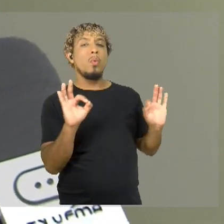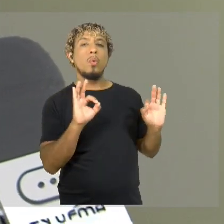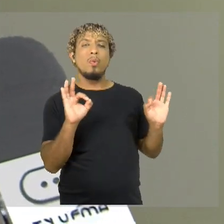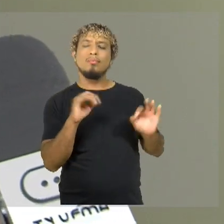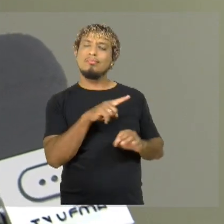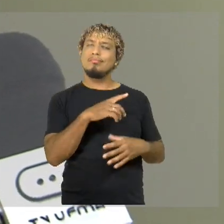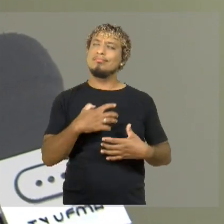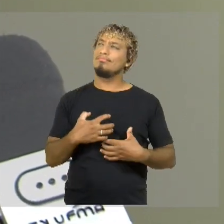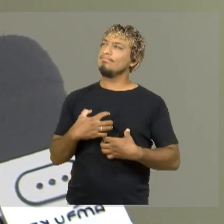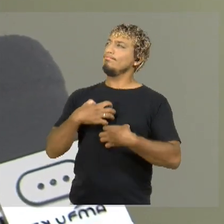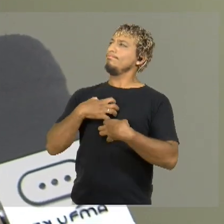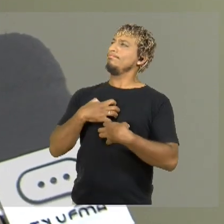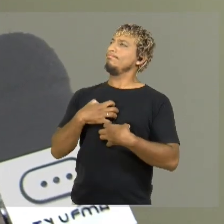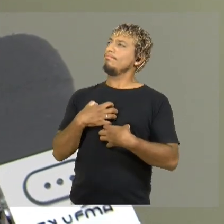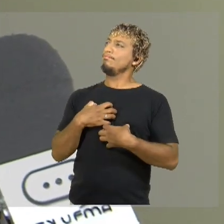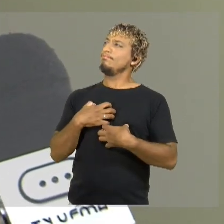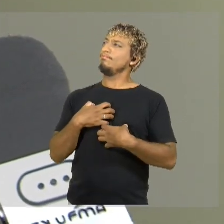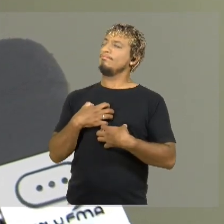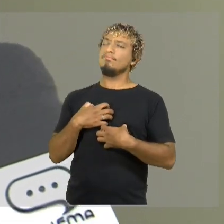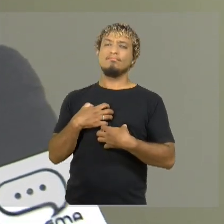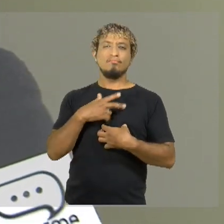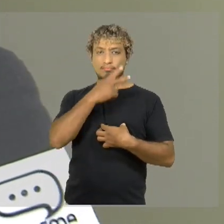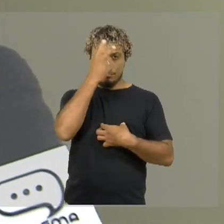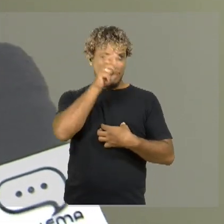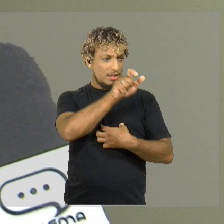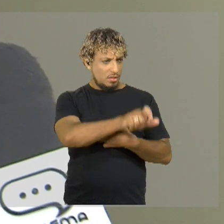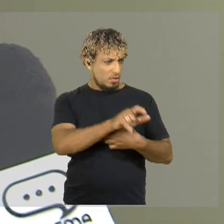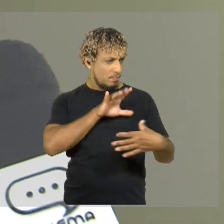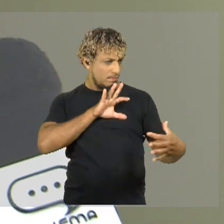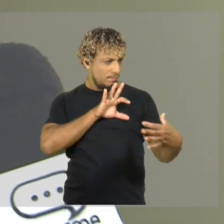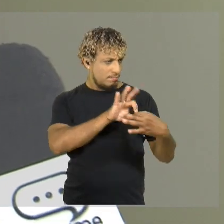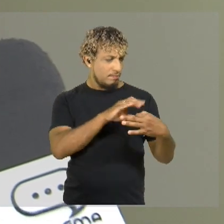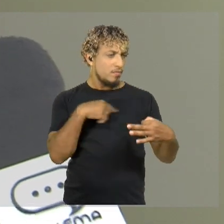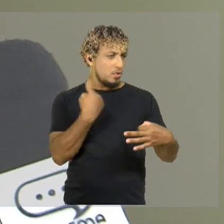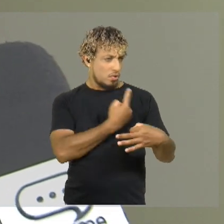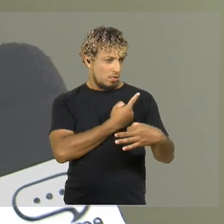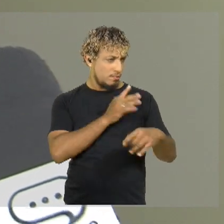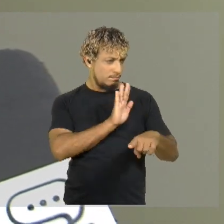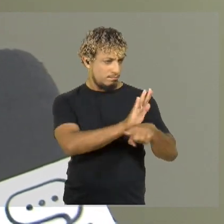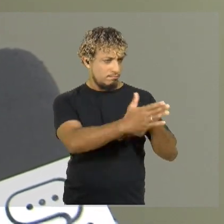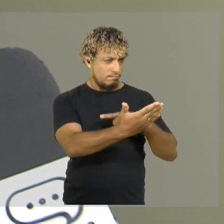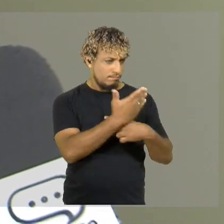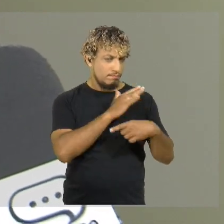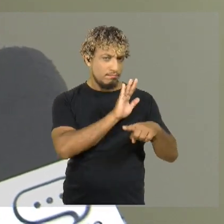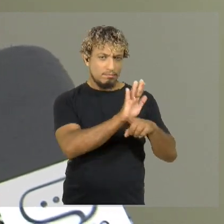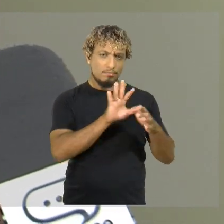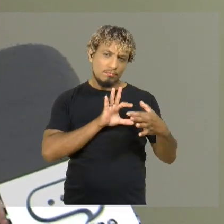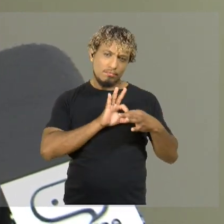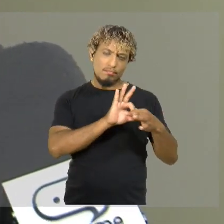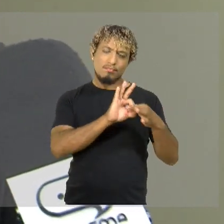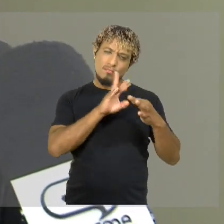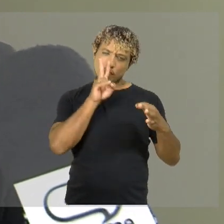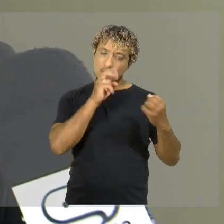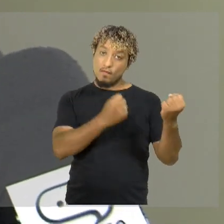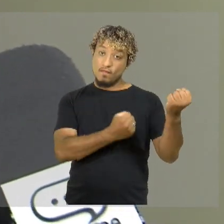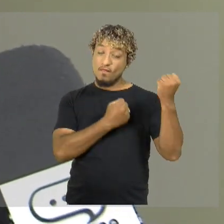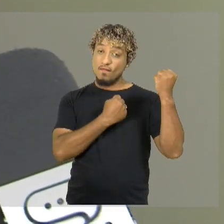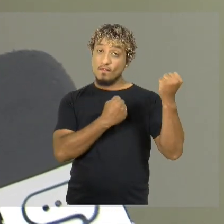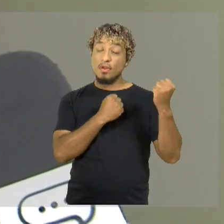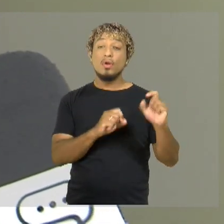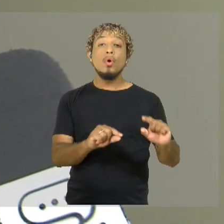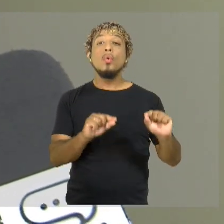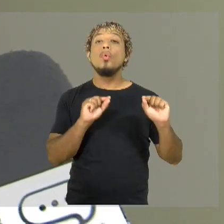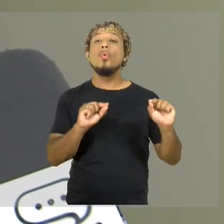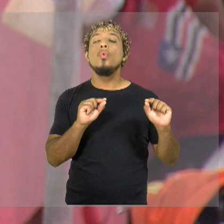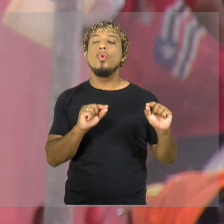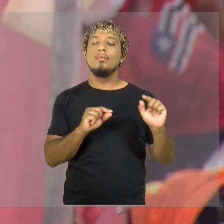gera aquele sentimento de solidariedade orgânica entre as pessoas, de nós por nós mesmos, né? E esse sentimento de solidariedade fortalece também uma